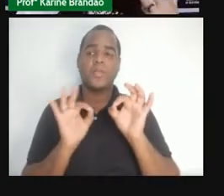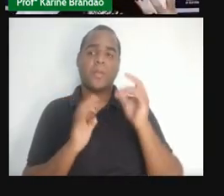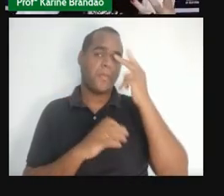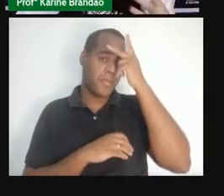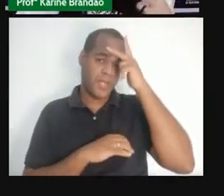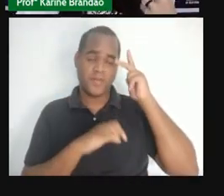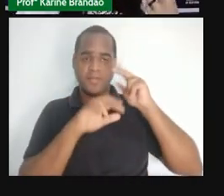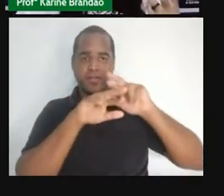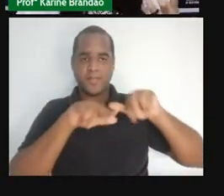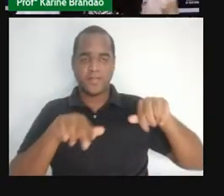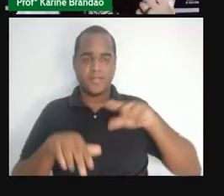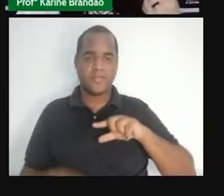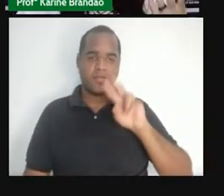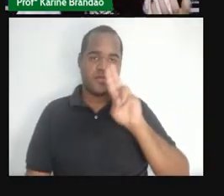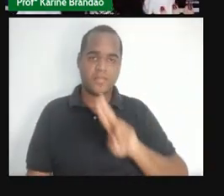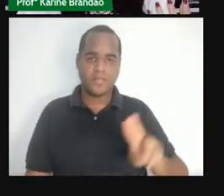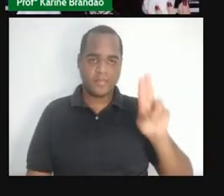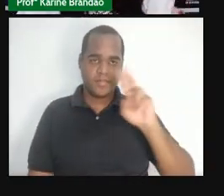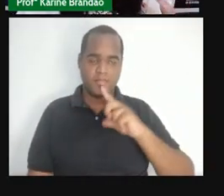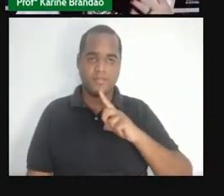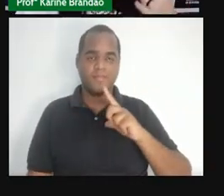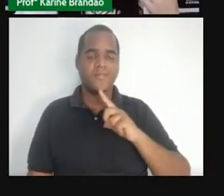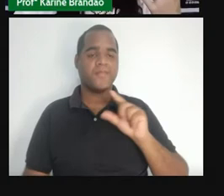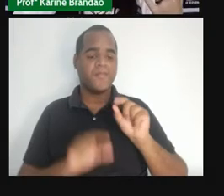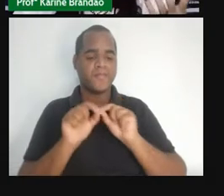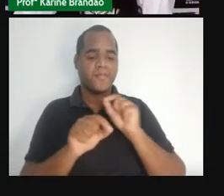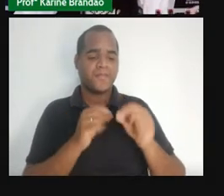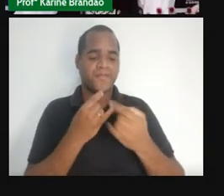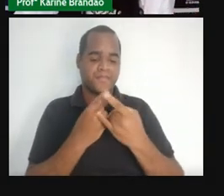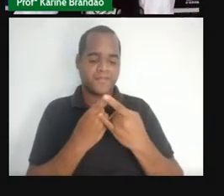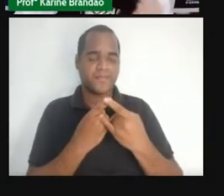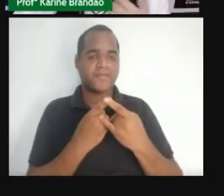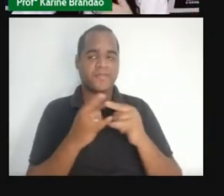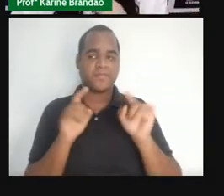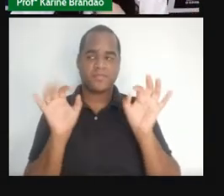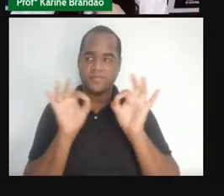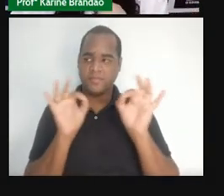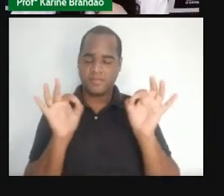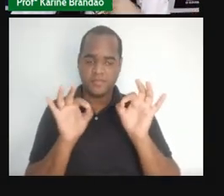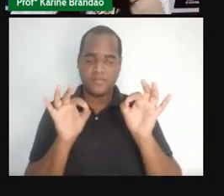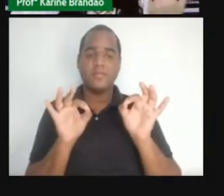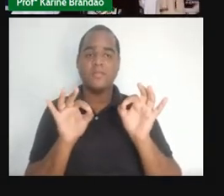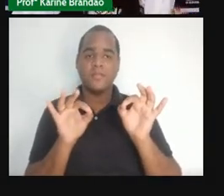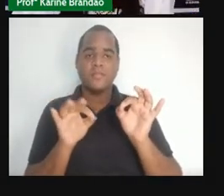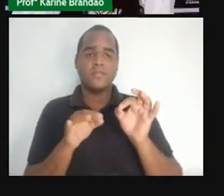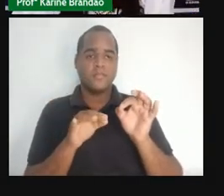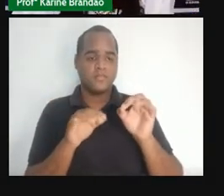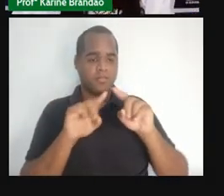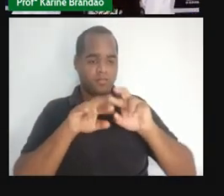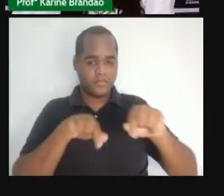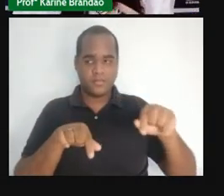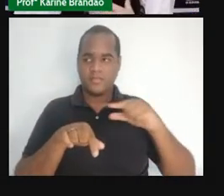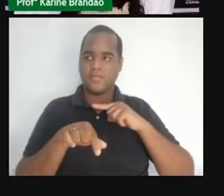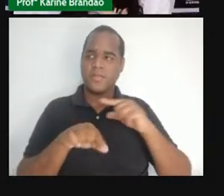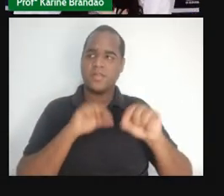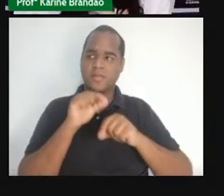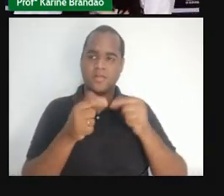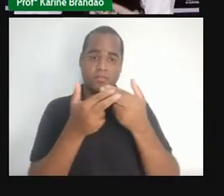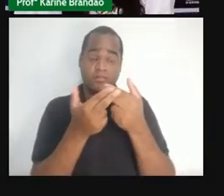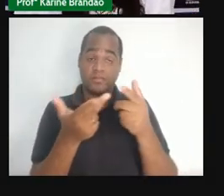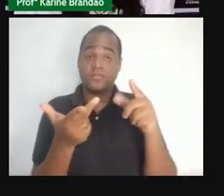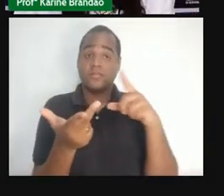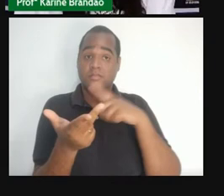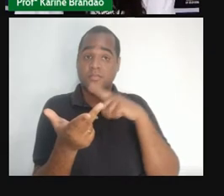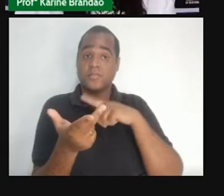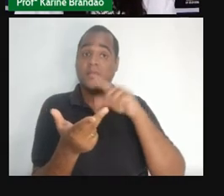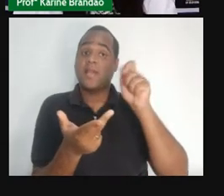de utilizar o preservativo, de utilizar a camisinha, para se prevenir e prevenir o outro, né? Para cuidar de si